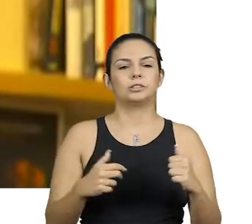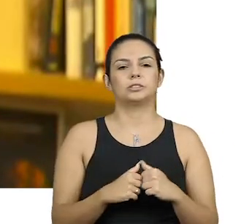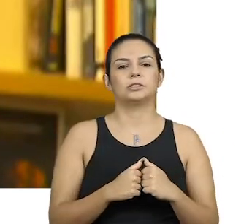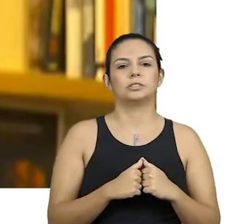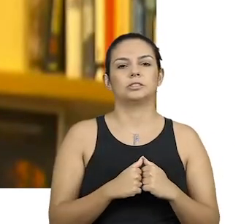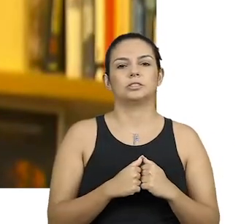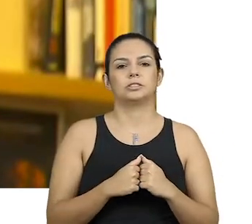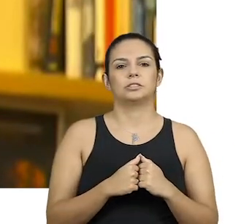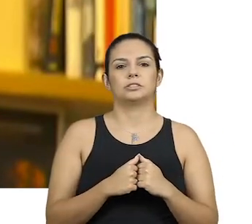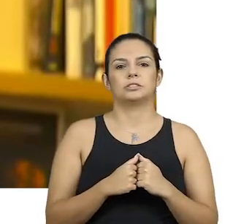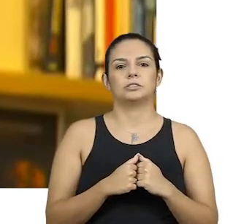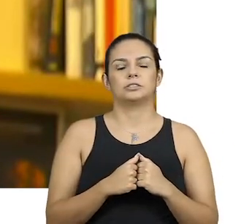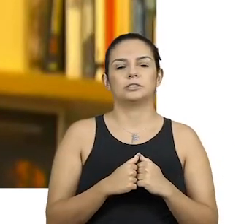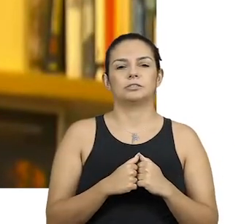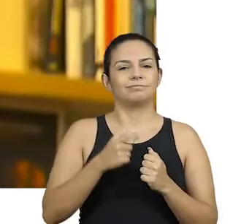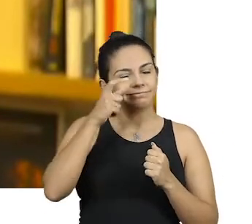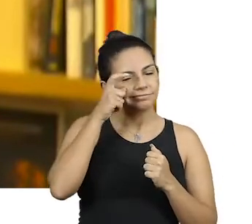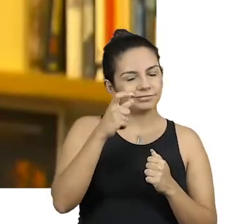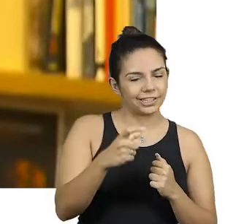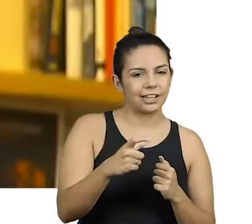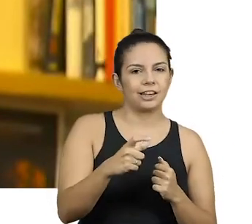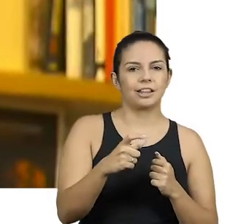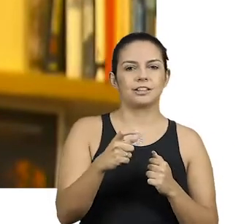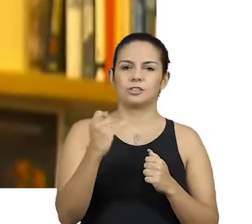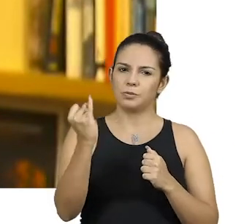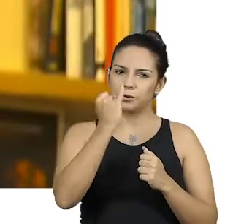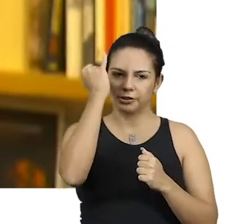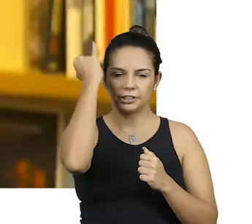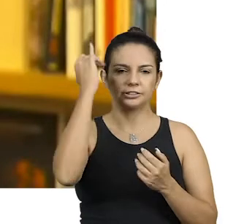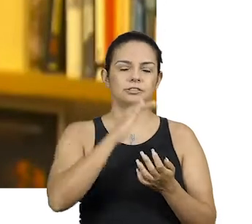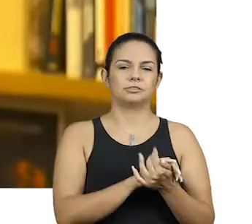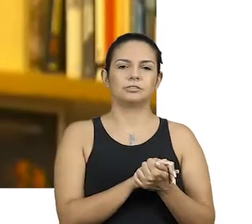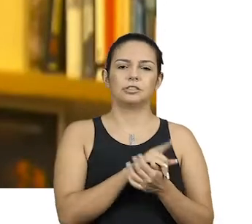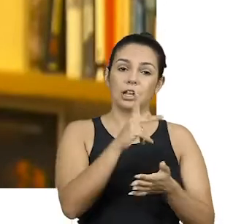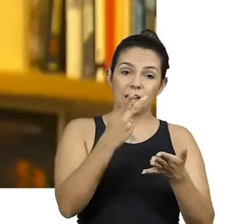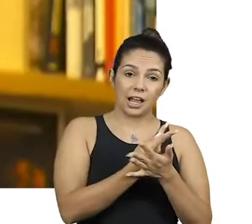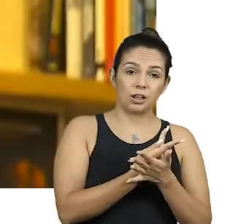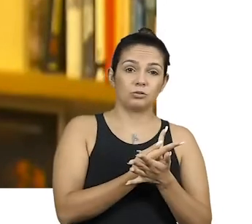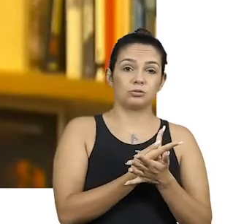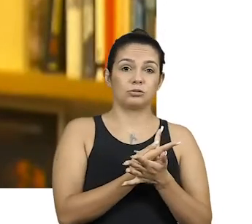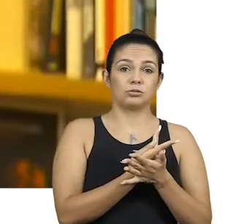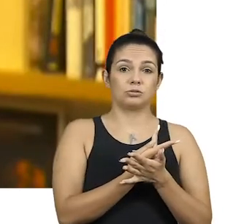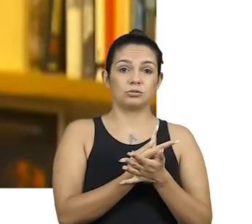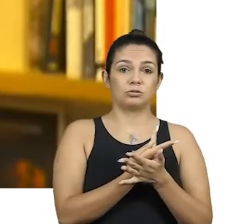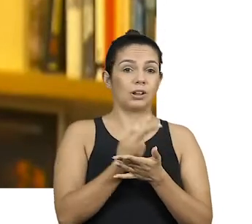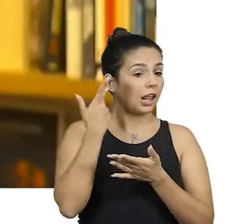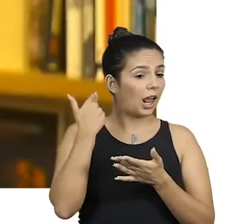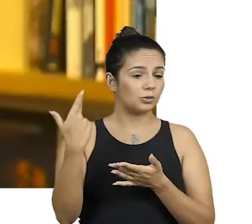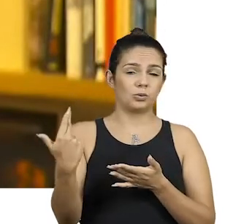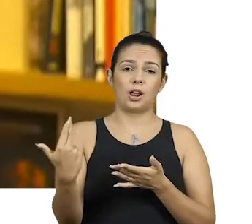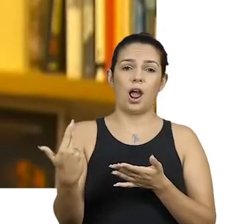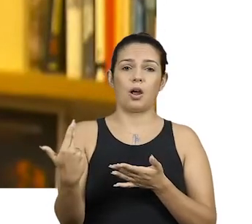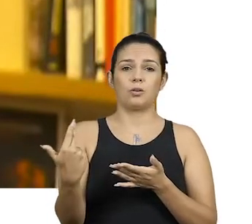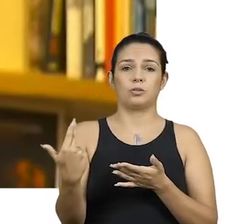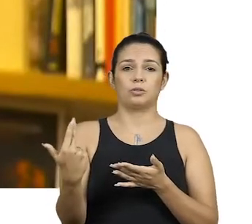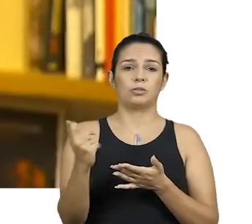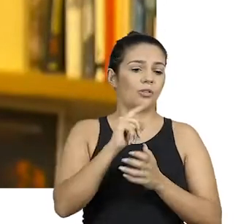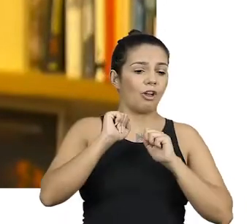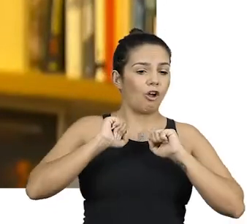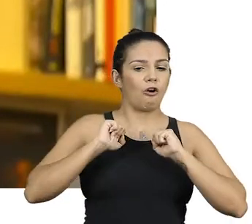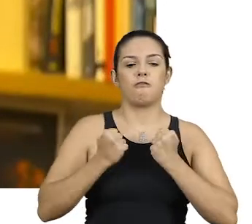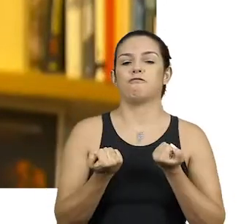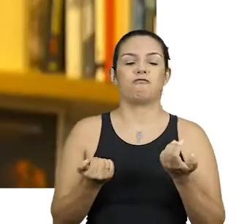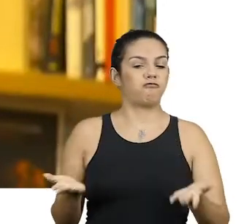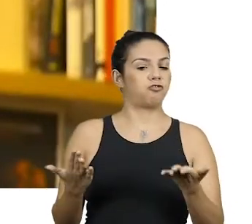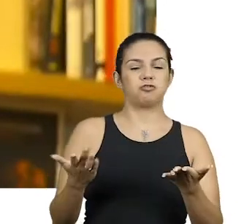pertinentes, que interessam, que são relevantes. Isso aconteceu de uma forma totalmente natural, não houve forçação de barra. Acho que